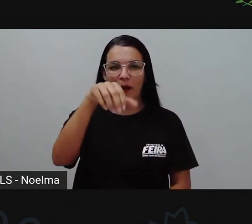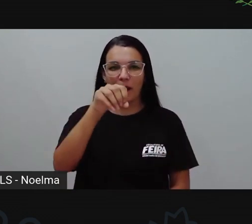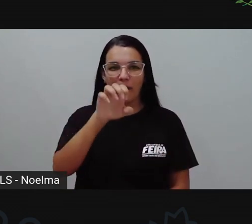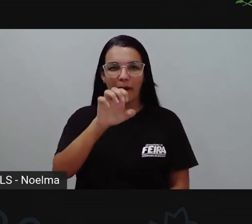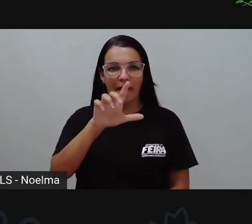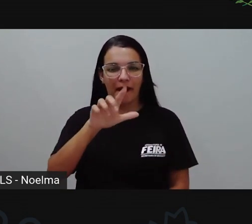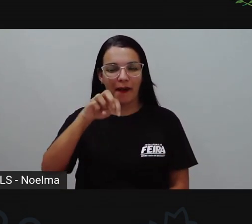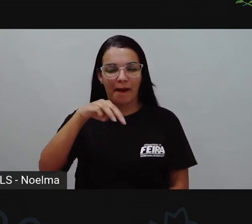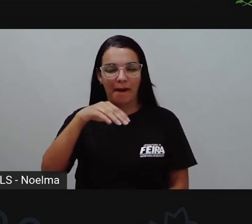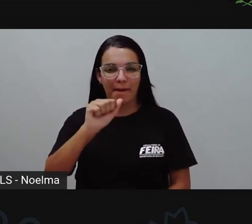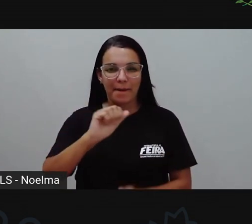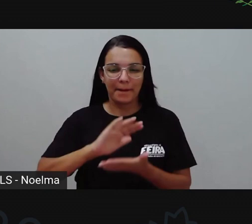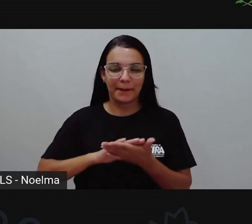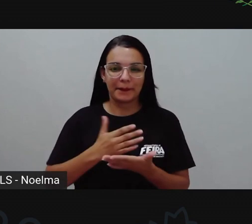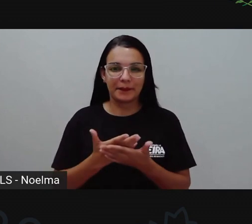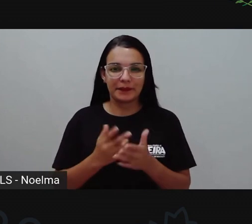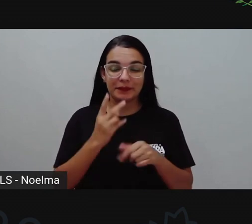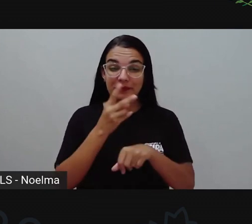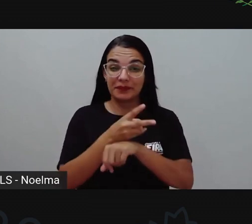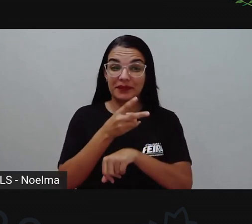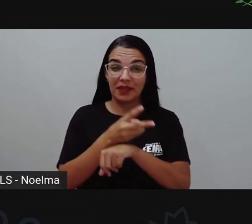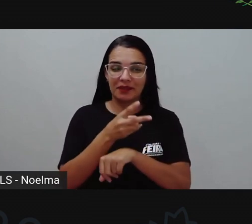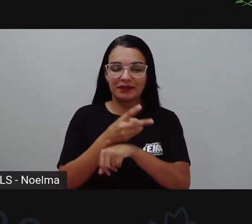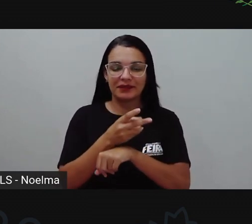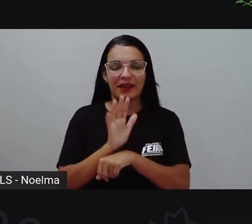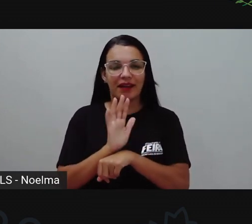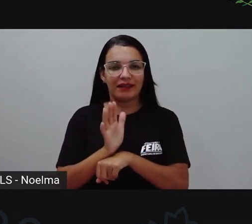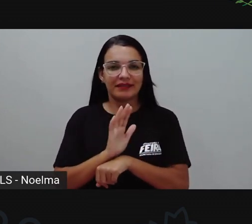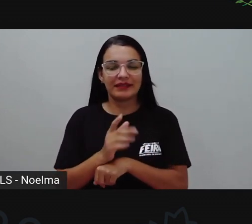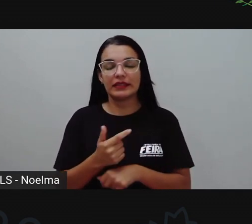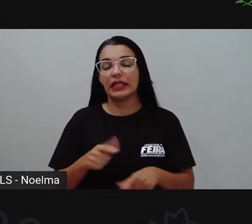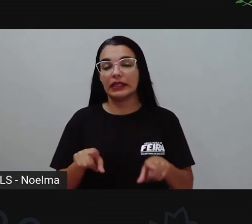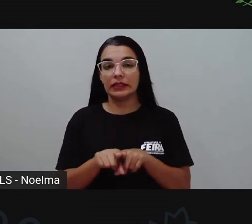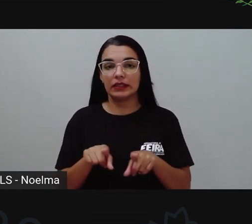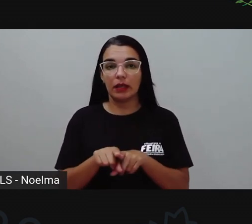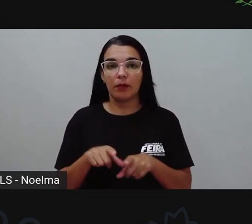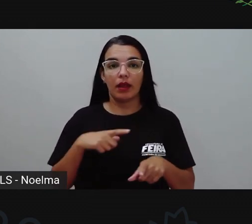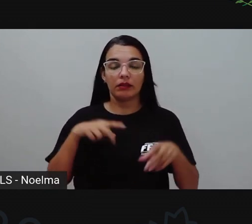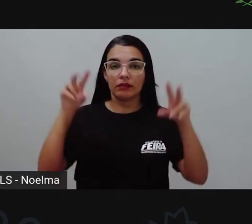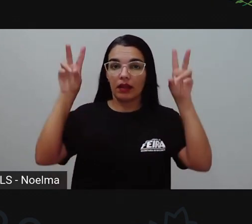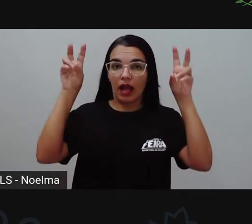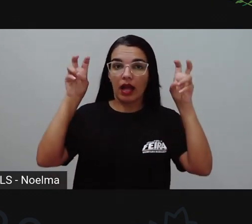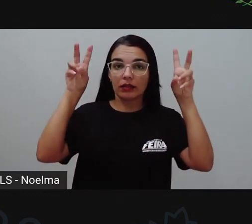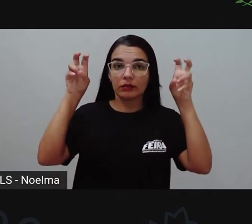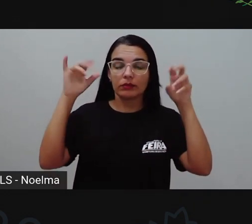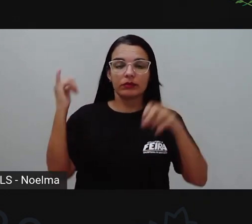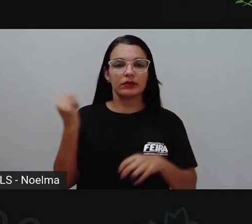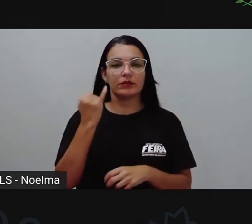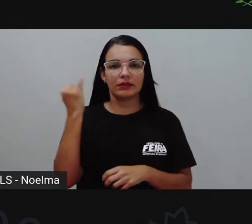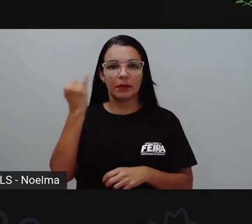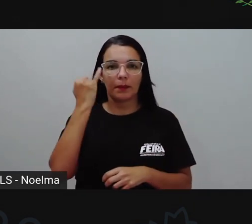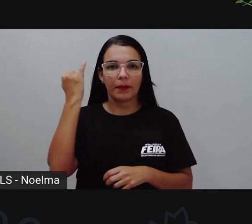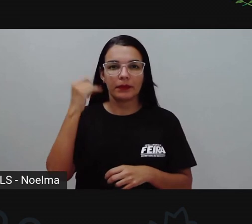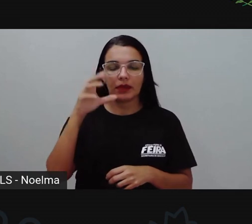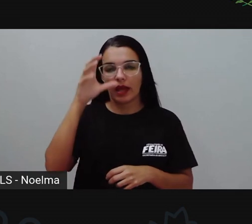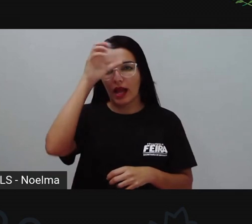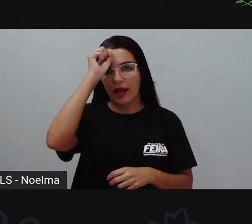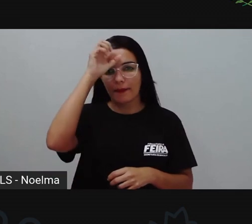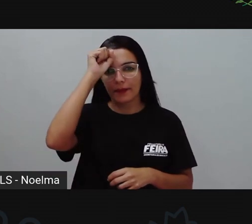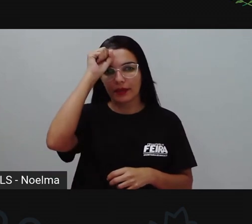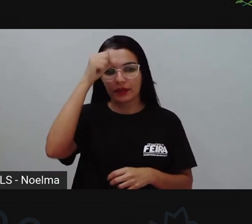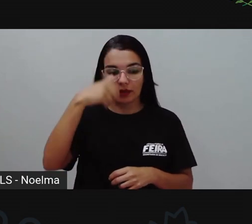videoaula, para apresentar para vocês mais um conteúdo interessante, poder aprender, olhem só, as